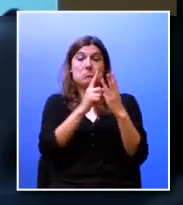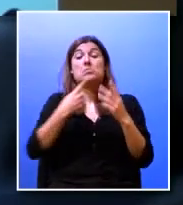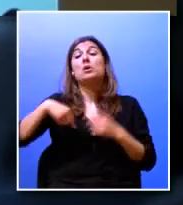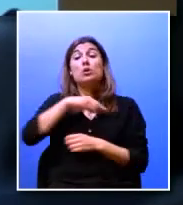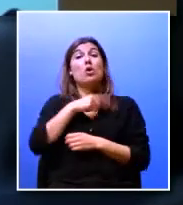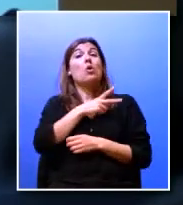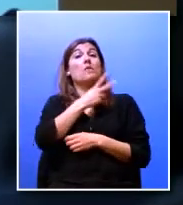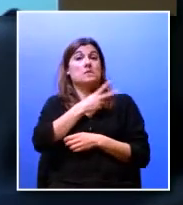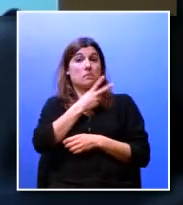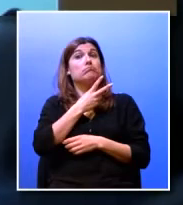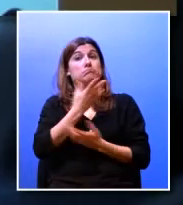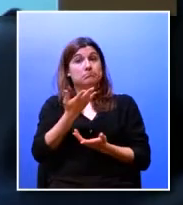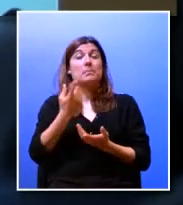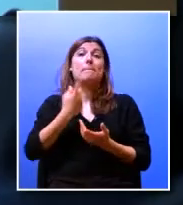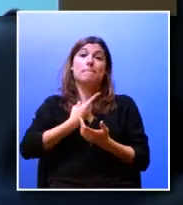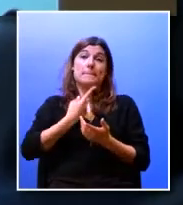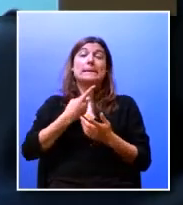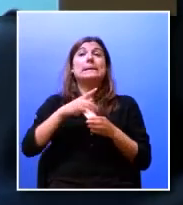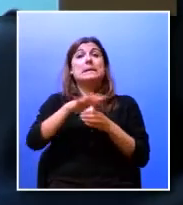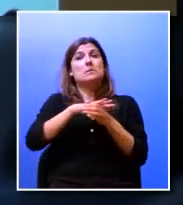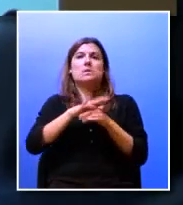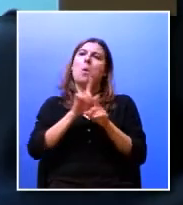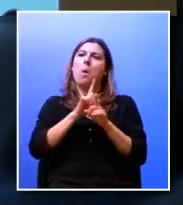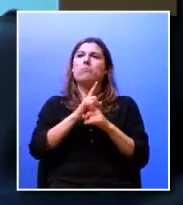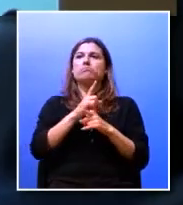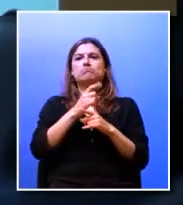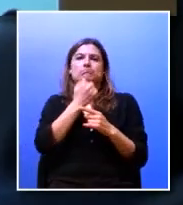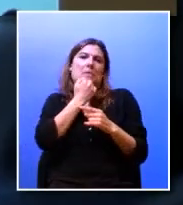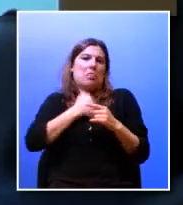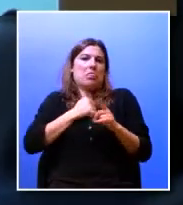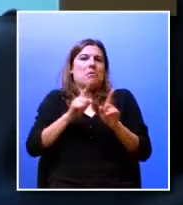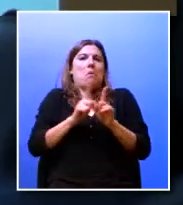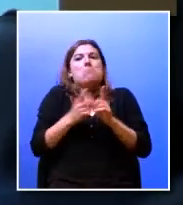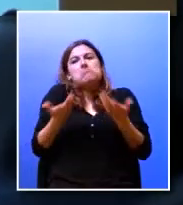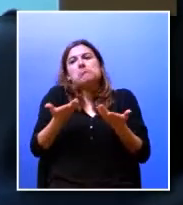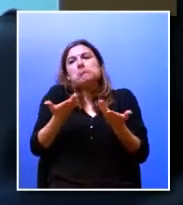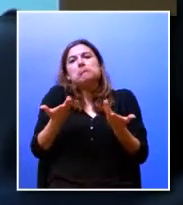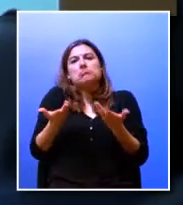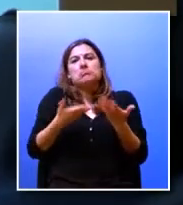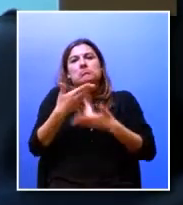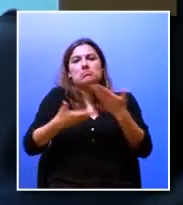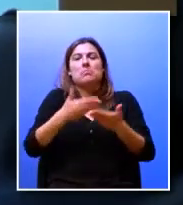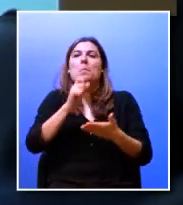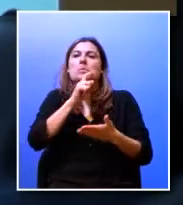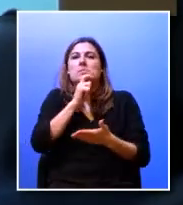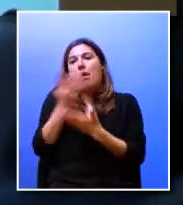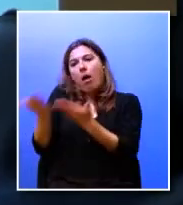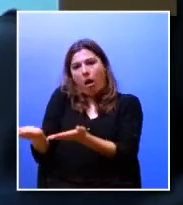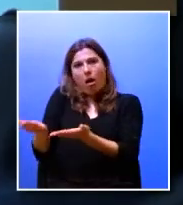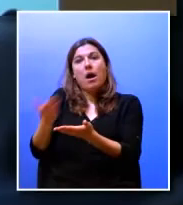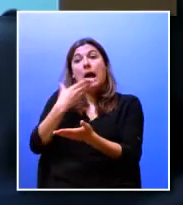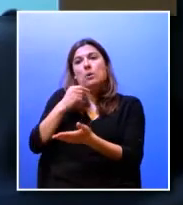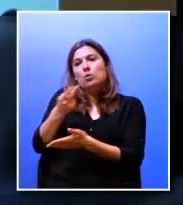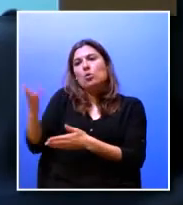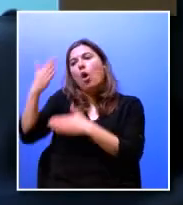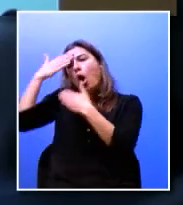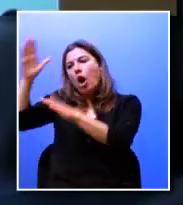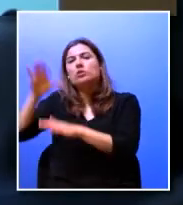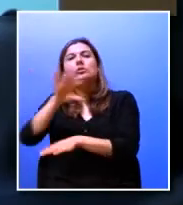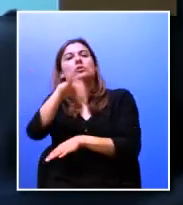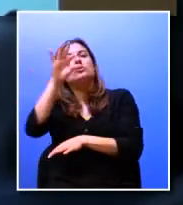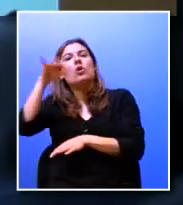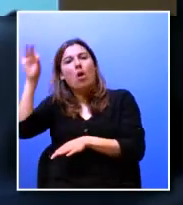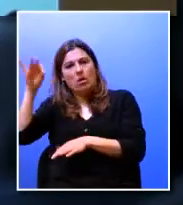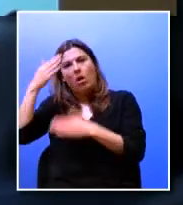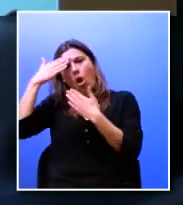acabamos por ficar numa situação muito confortável na medida em que damos a possibilidade aos nossos alunos de escolherem ou seja